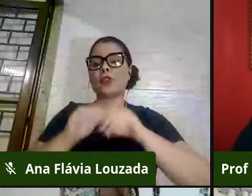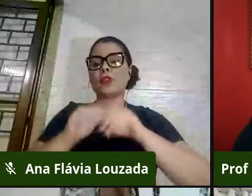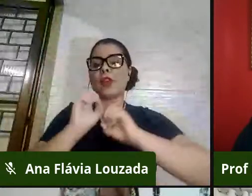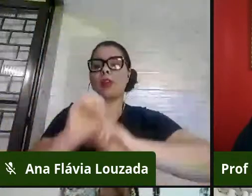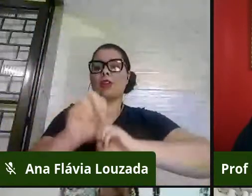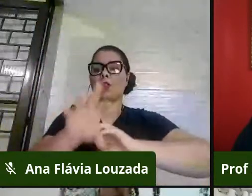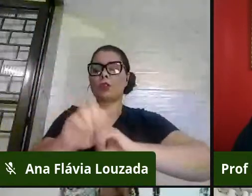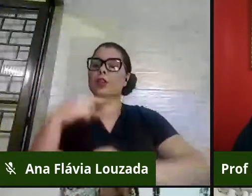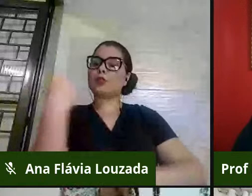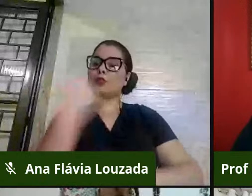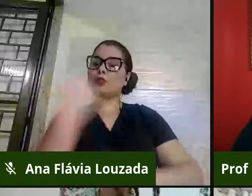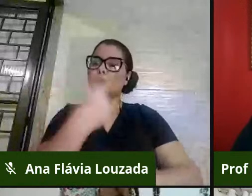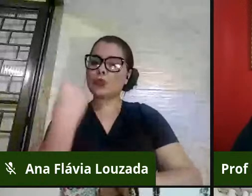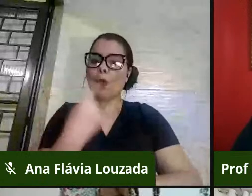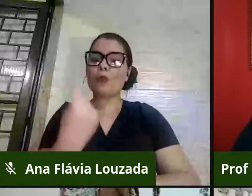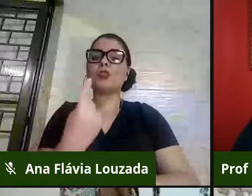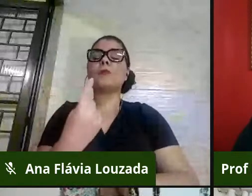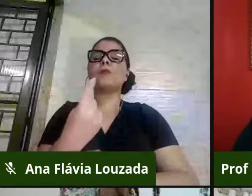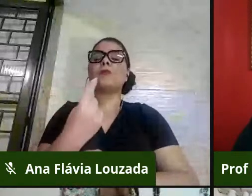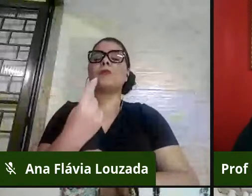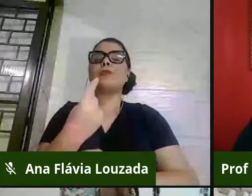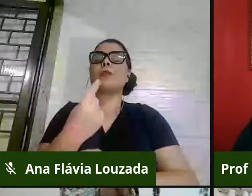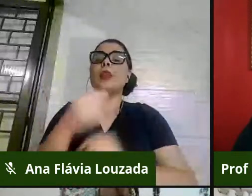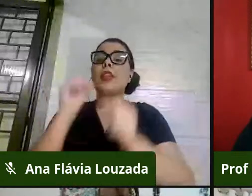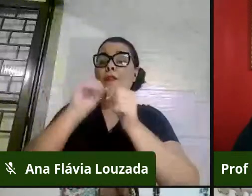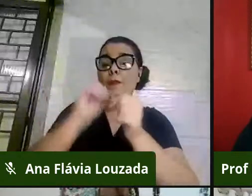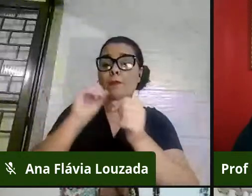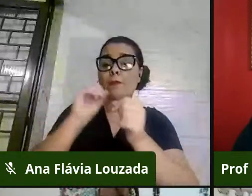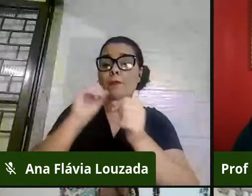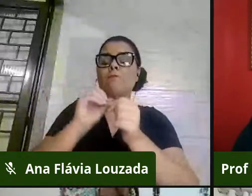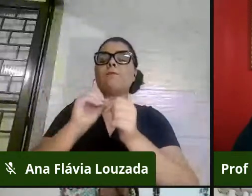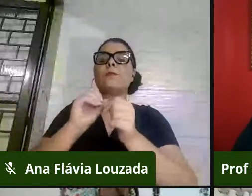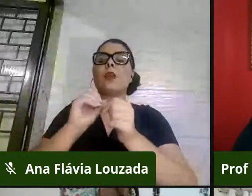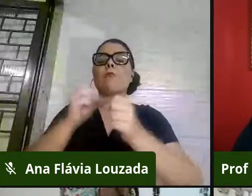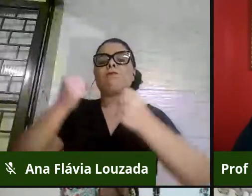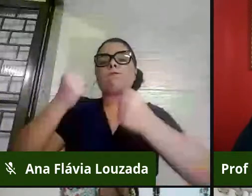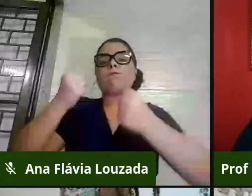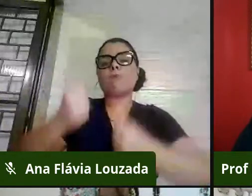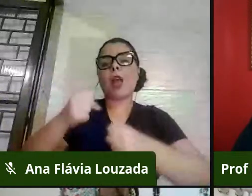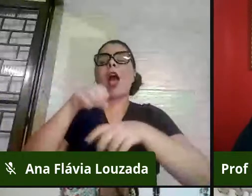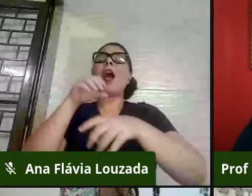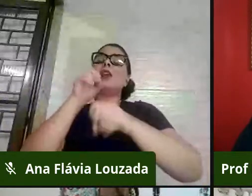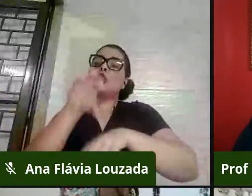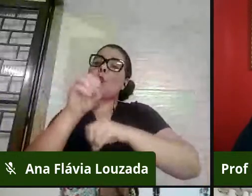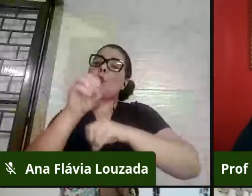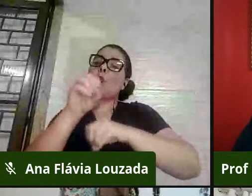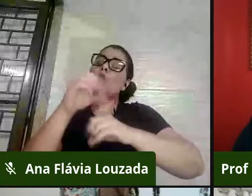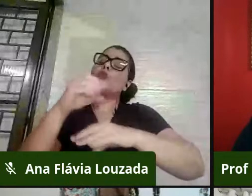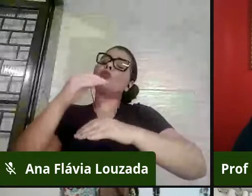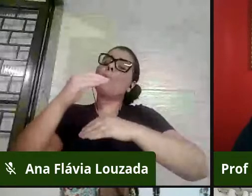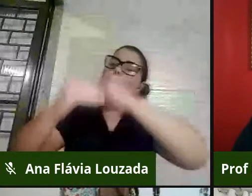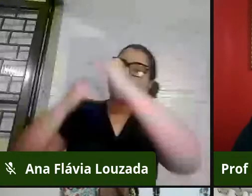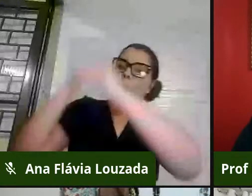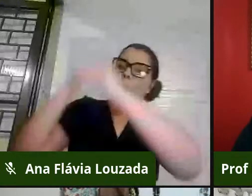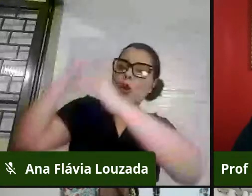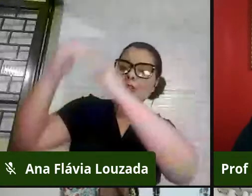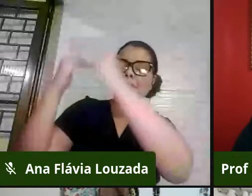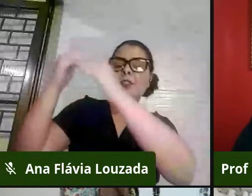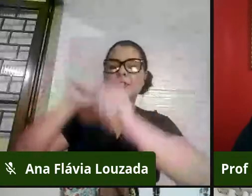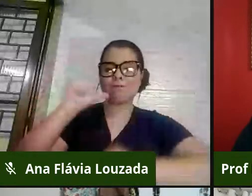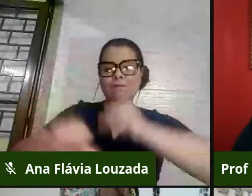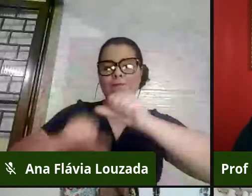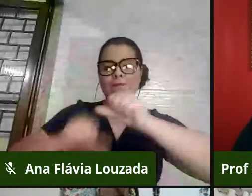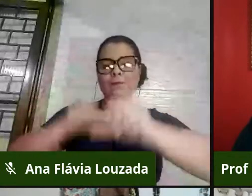os educadores, que fazem com que a educação possa ser realmente um processo transformador. Então, é com muita